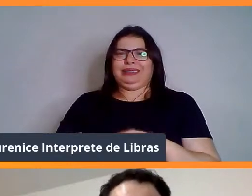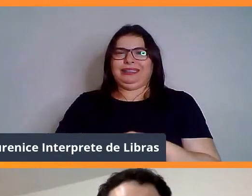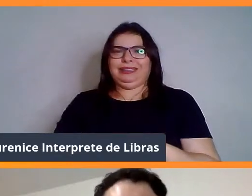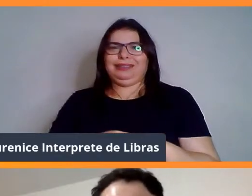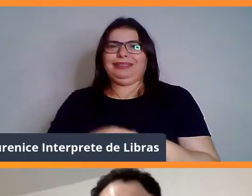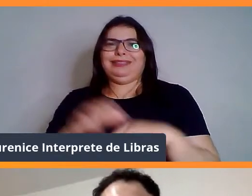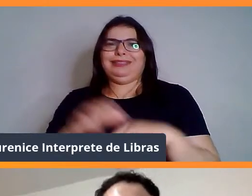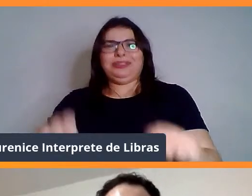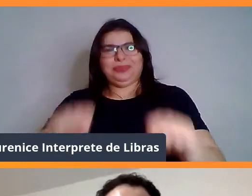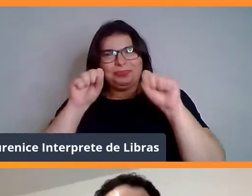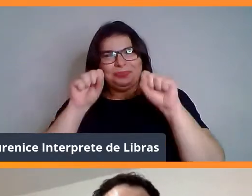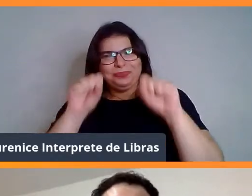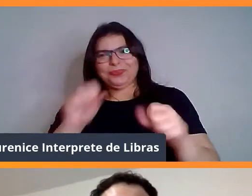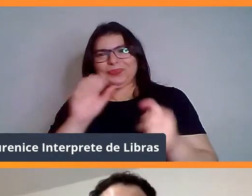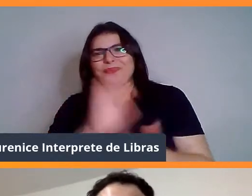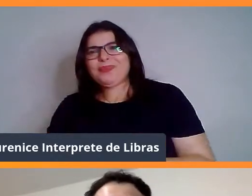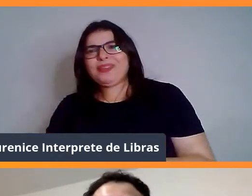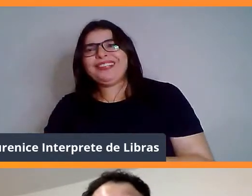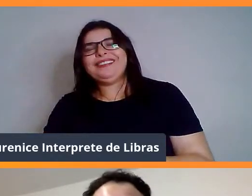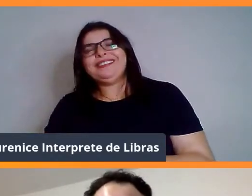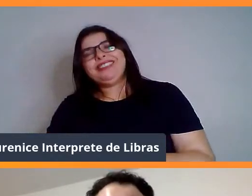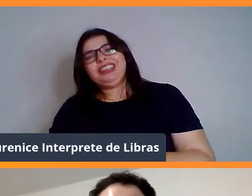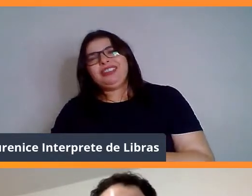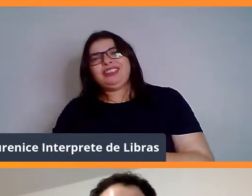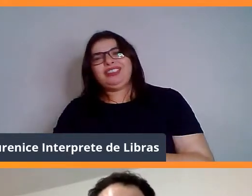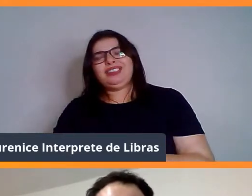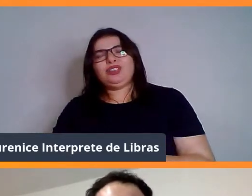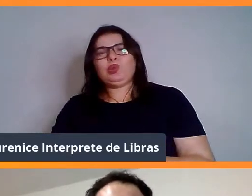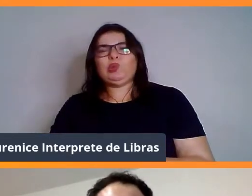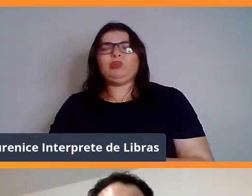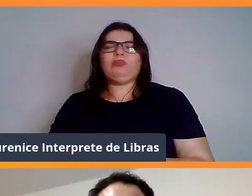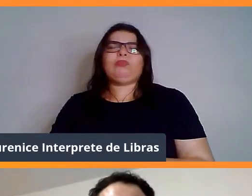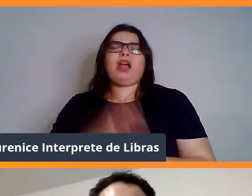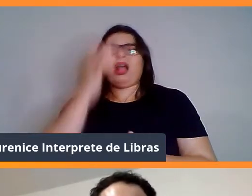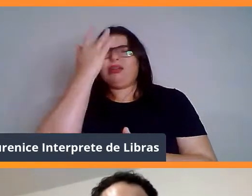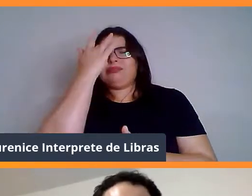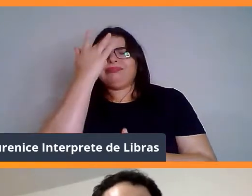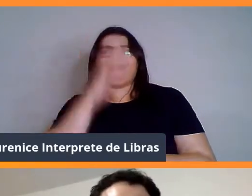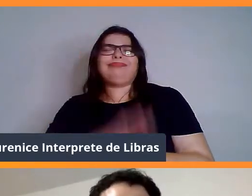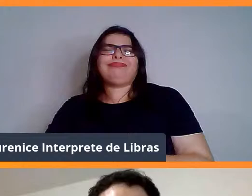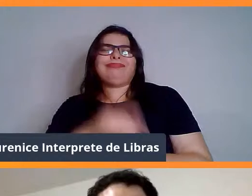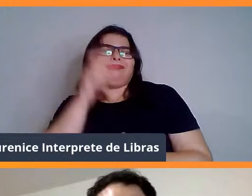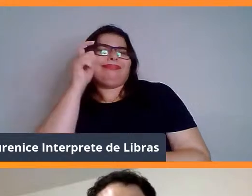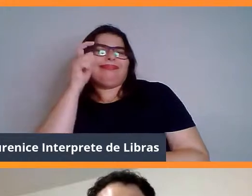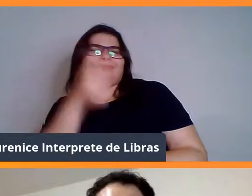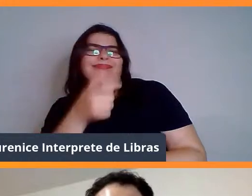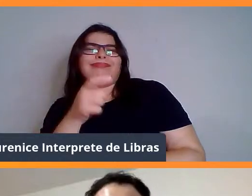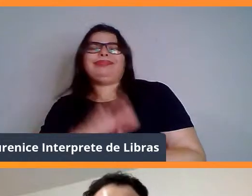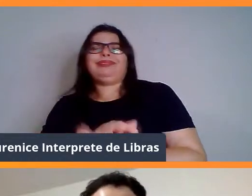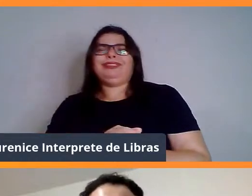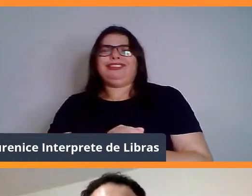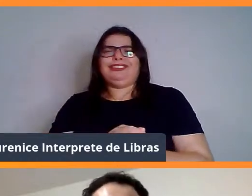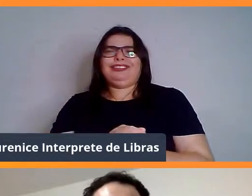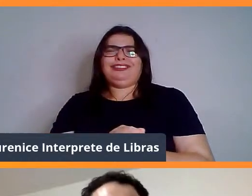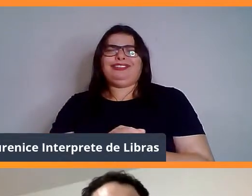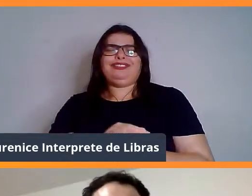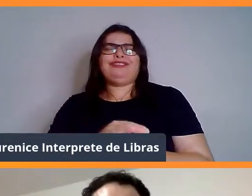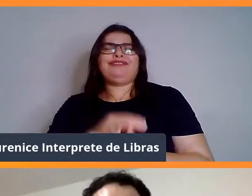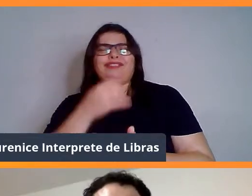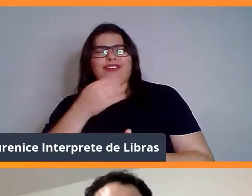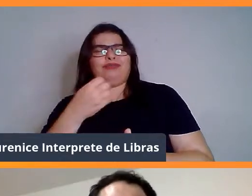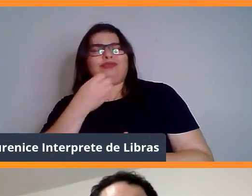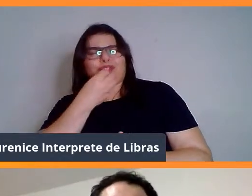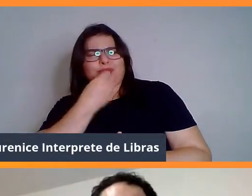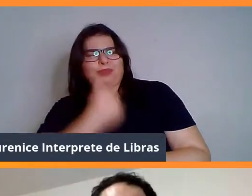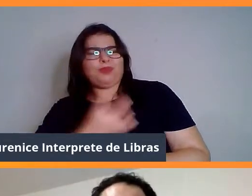Mas eu frequento o crossfit. Eu acho muito interessante isso que você falou em relação aos benefícios e tudo mais. Porque eu consegui perceber isso